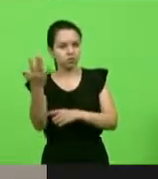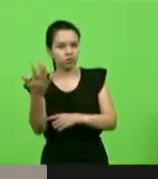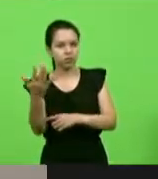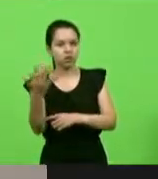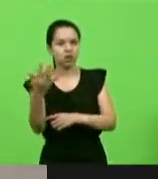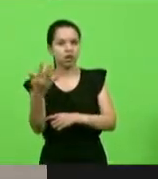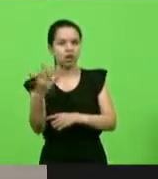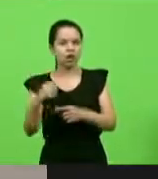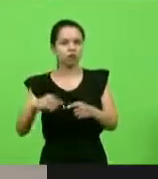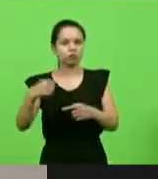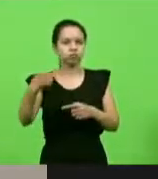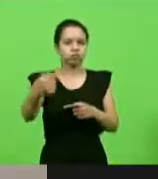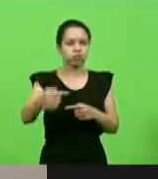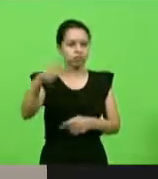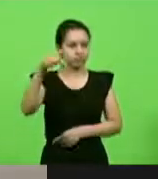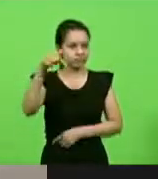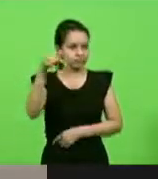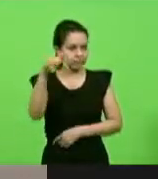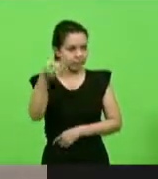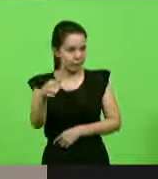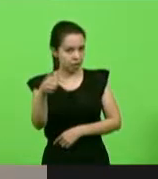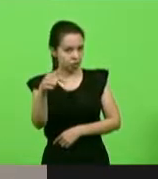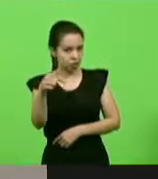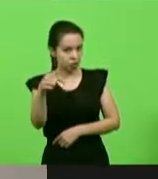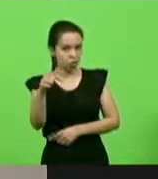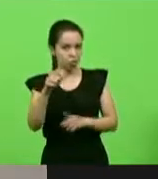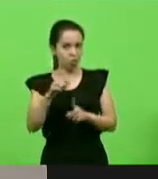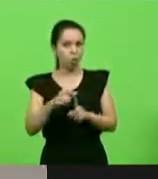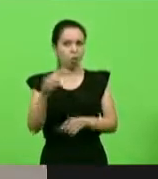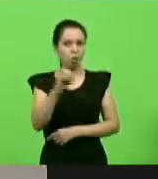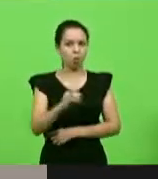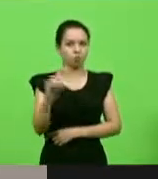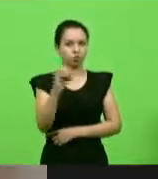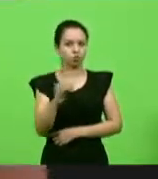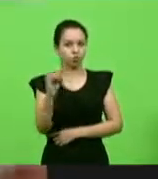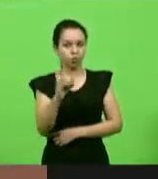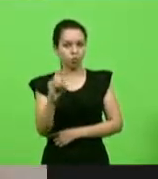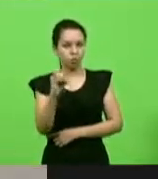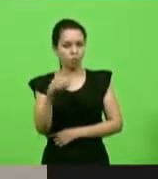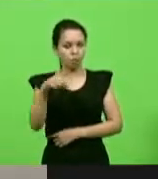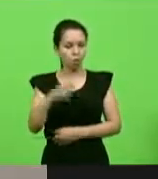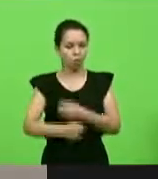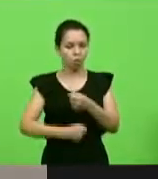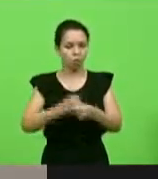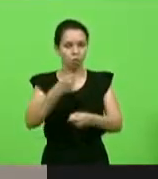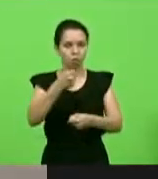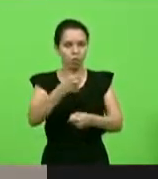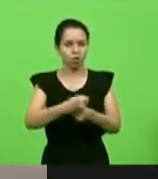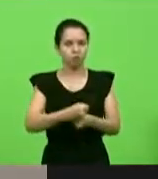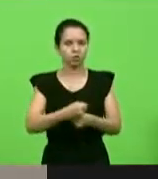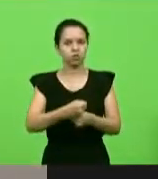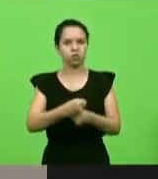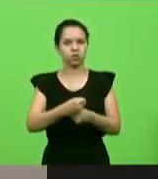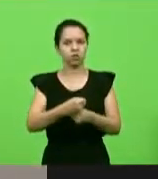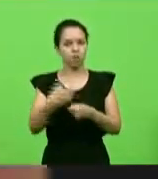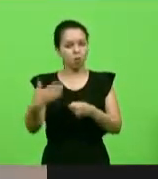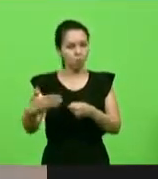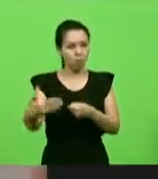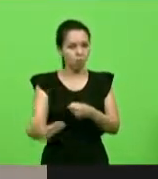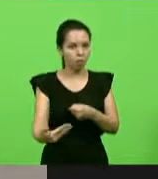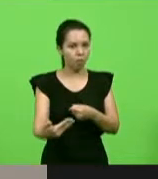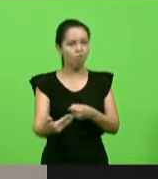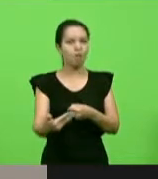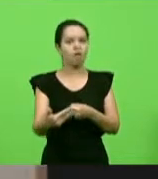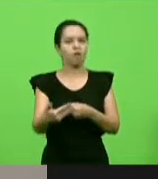no dia 7 de outubro deste ano. Logo, logo, nós teremos, então, a